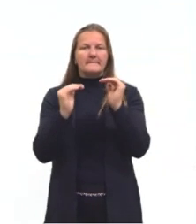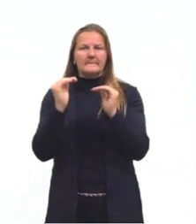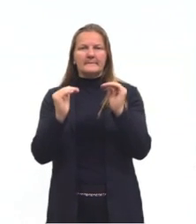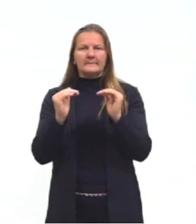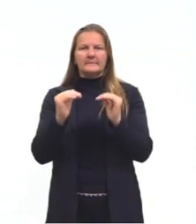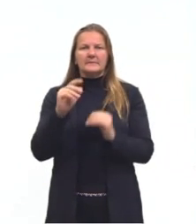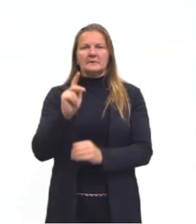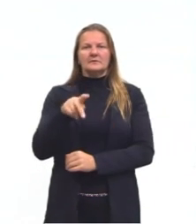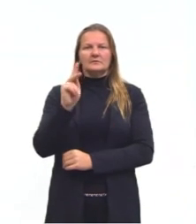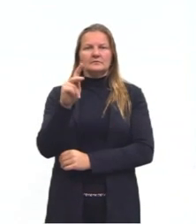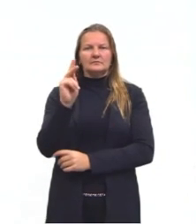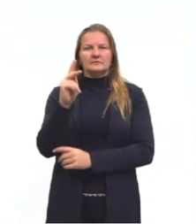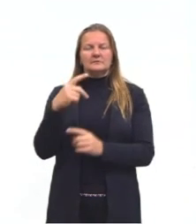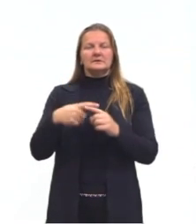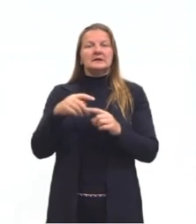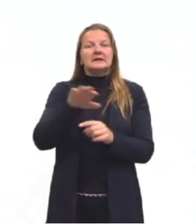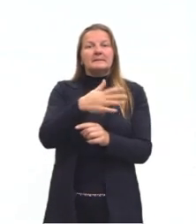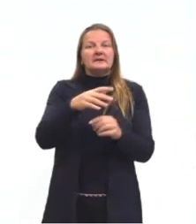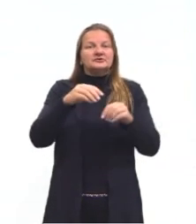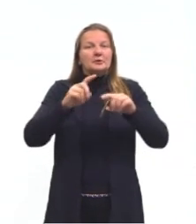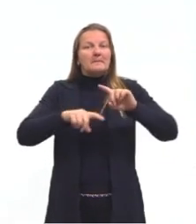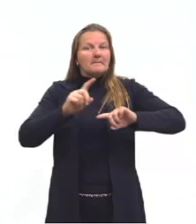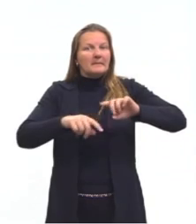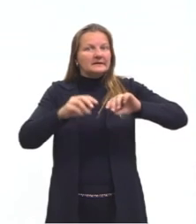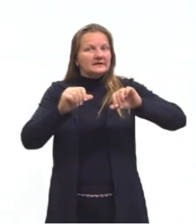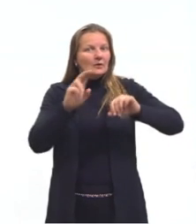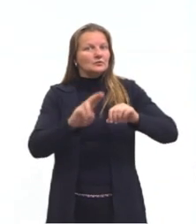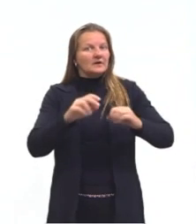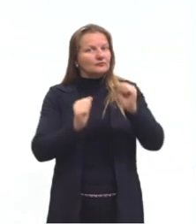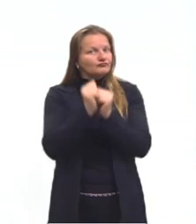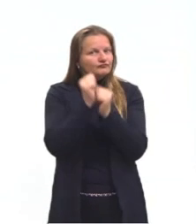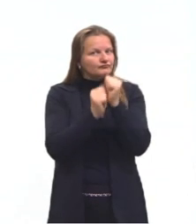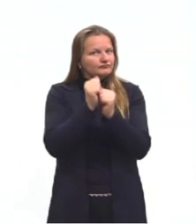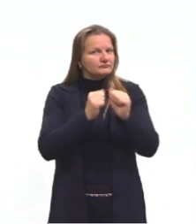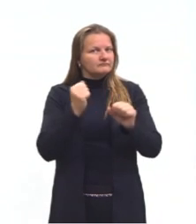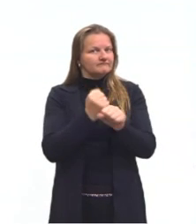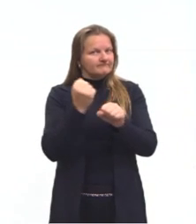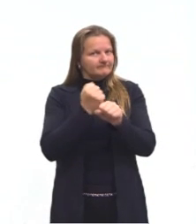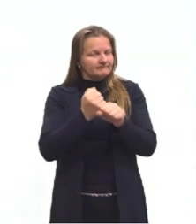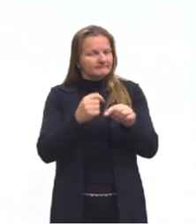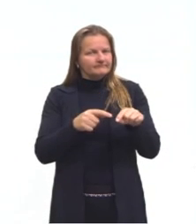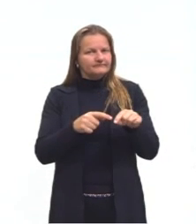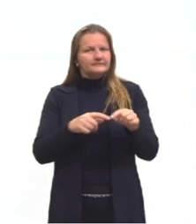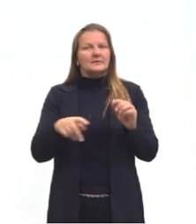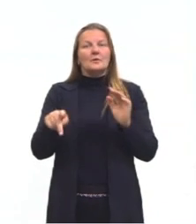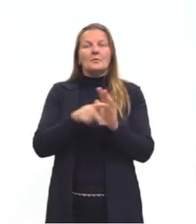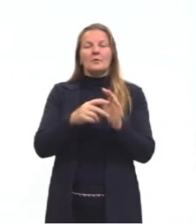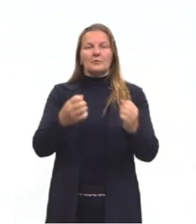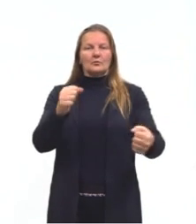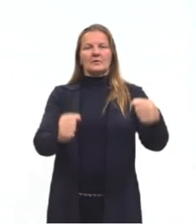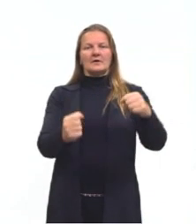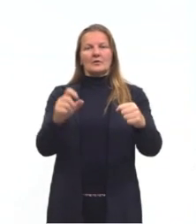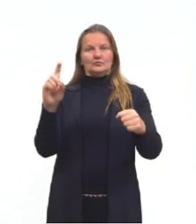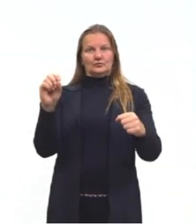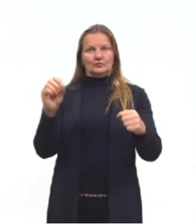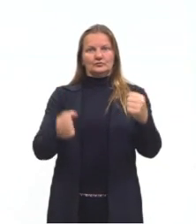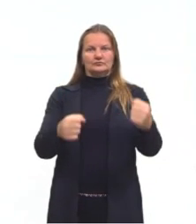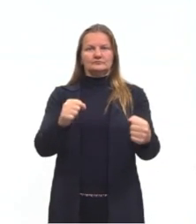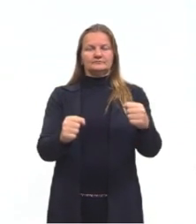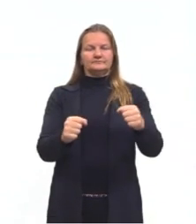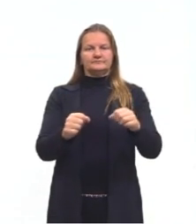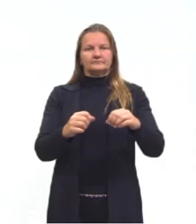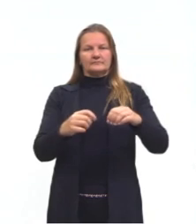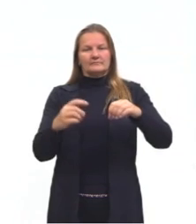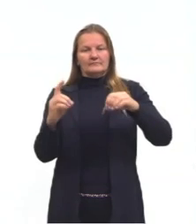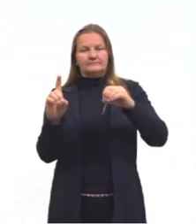K depende do material empregado na sua fabricação. O proprietário de um carro cujo diâmetro